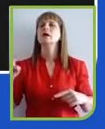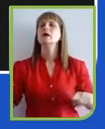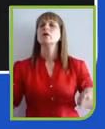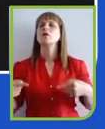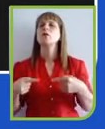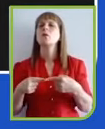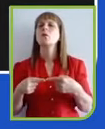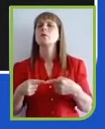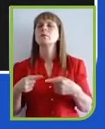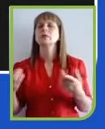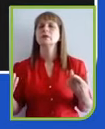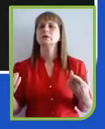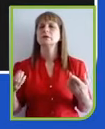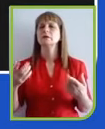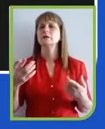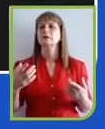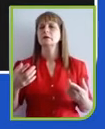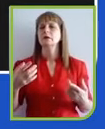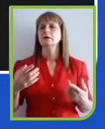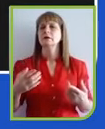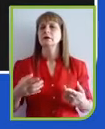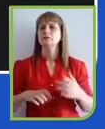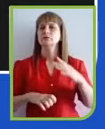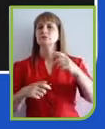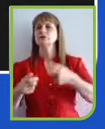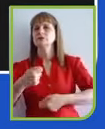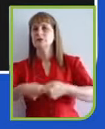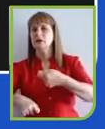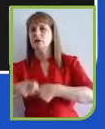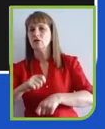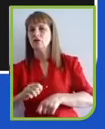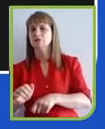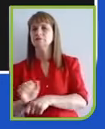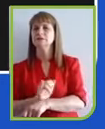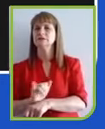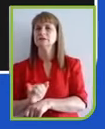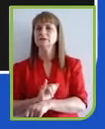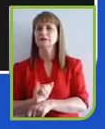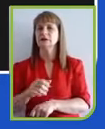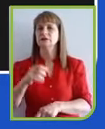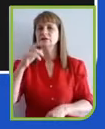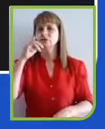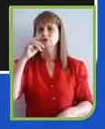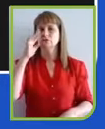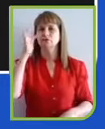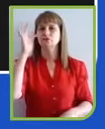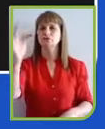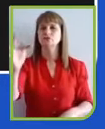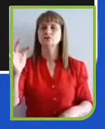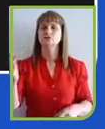negócios, para as estratégias de futuro, para o seu propósito e para a sociedade.